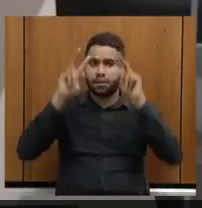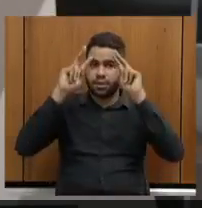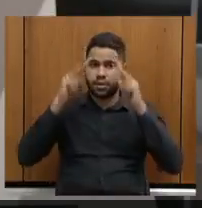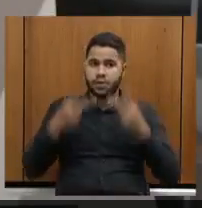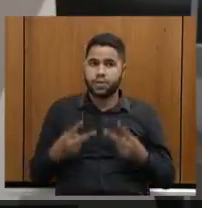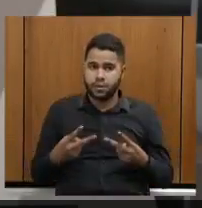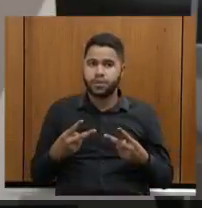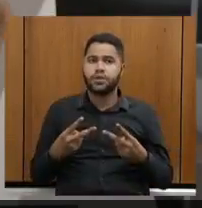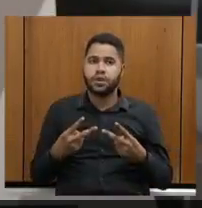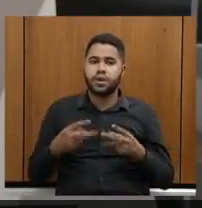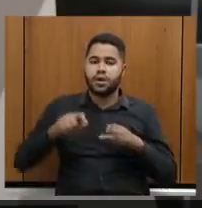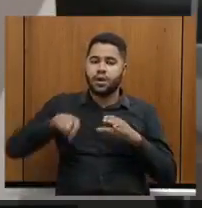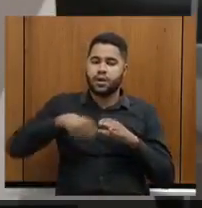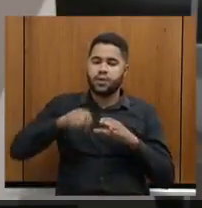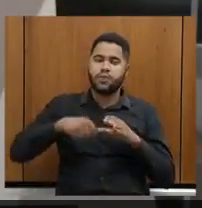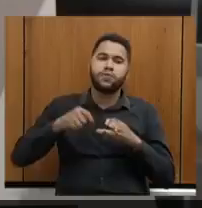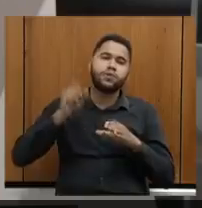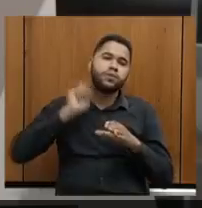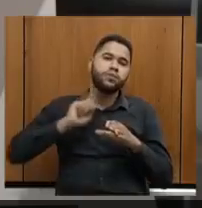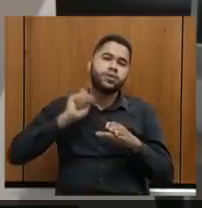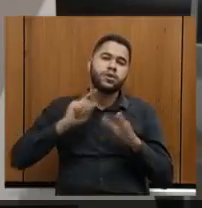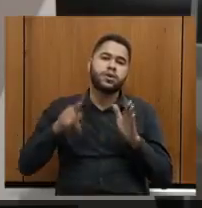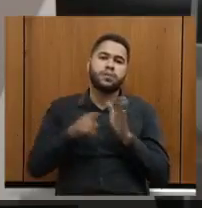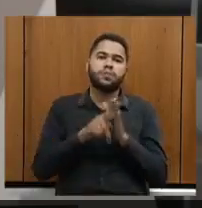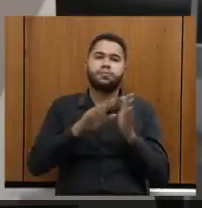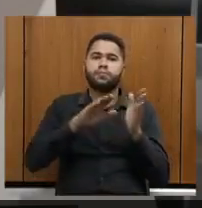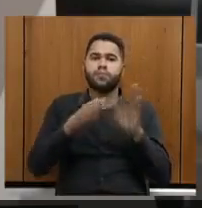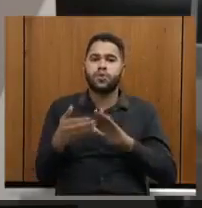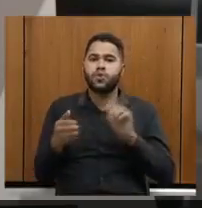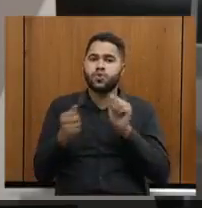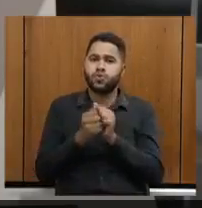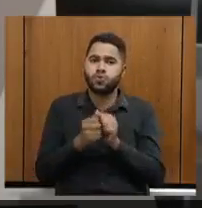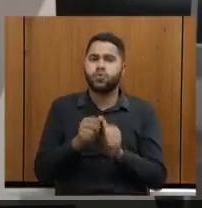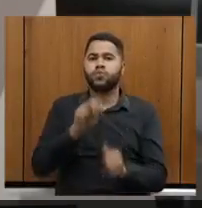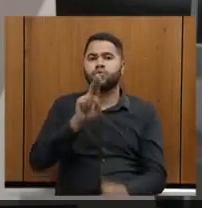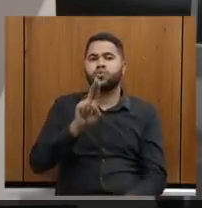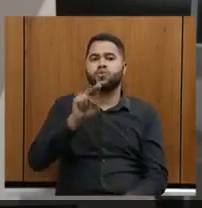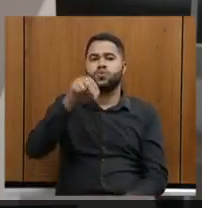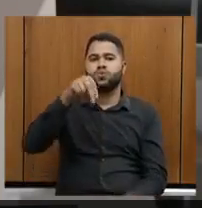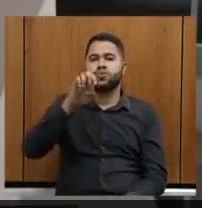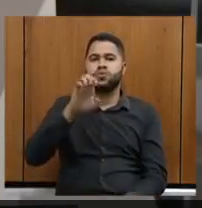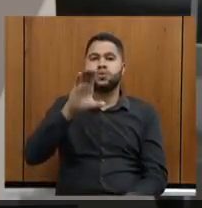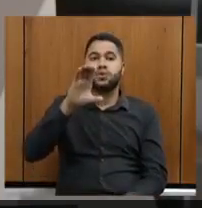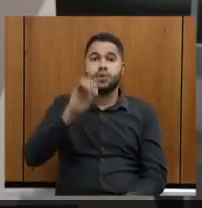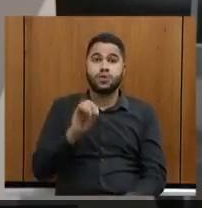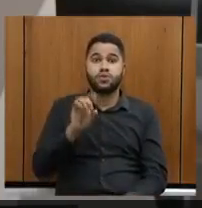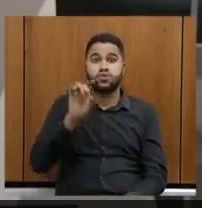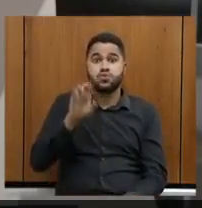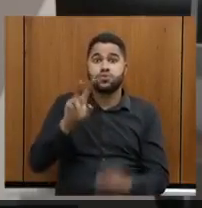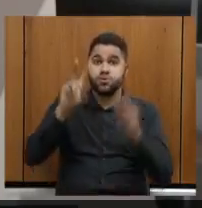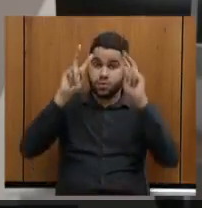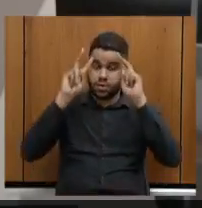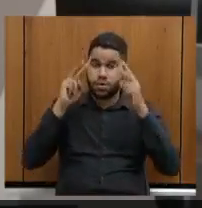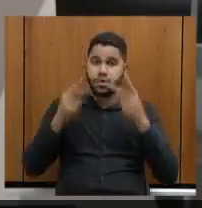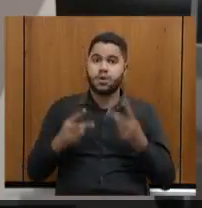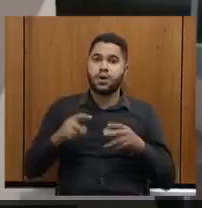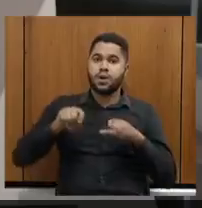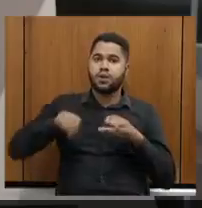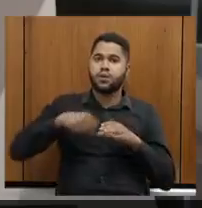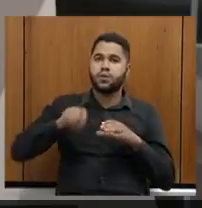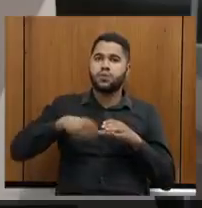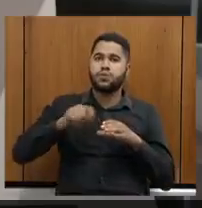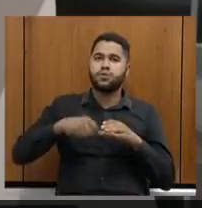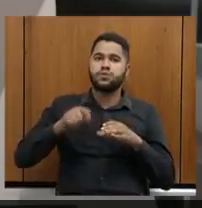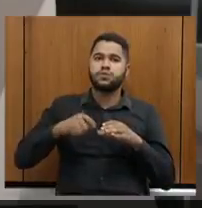a cozinha mineira como patrimônio histórico da humanidade, junto à Unesco, lembrando que hoje só é reconhecida a cozinha